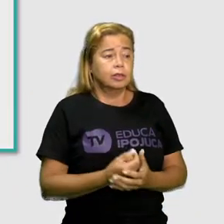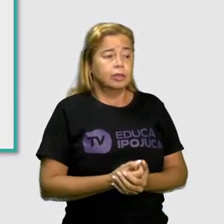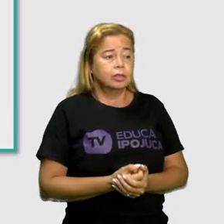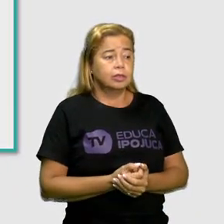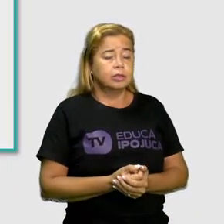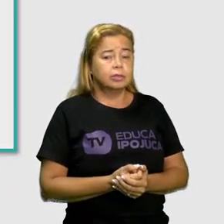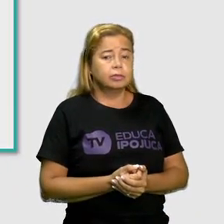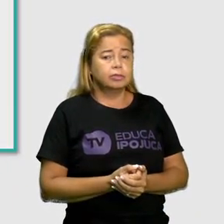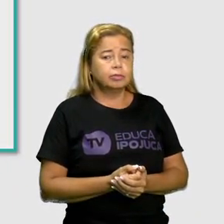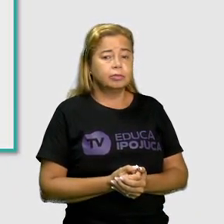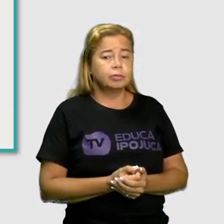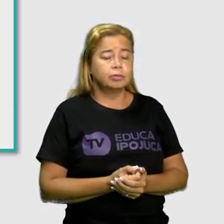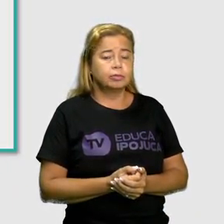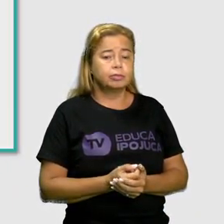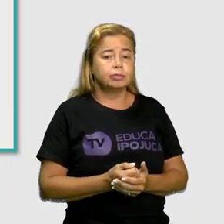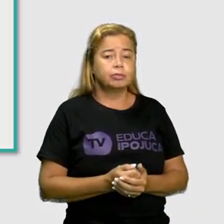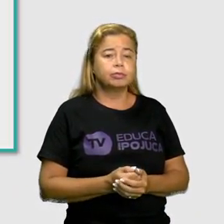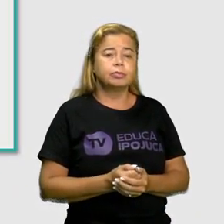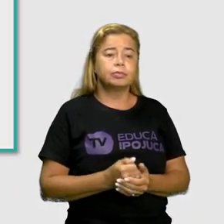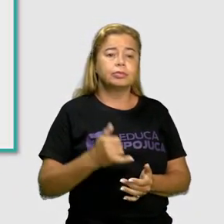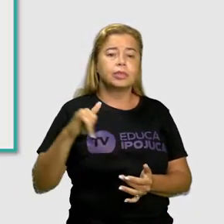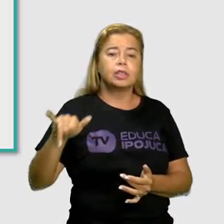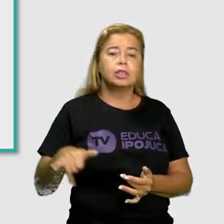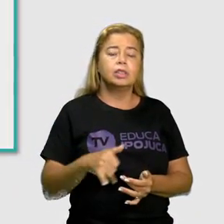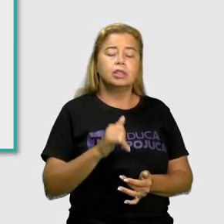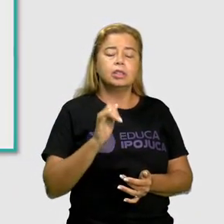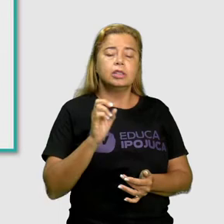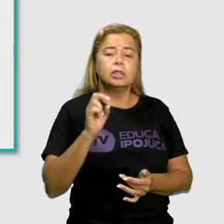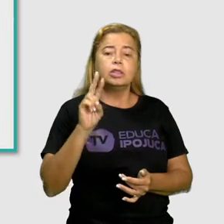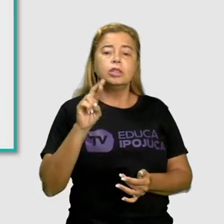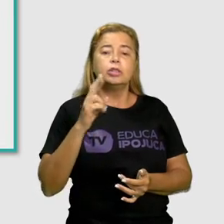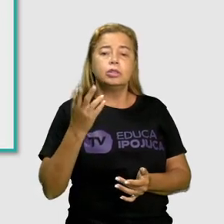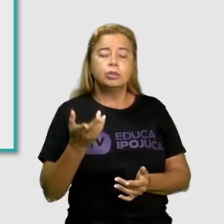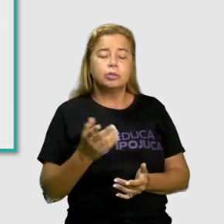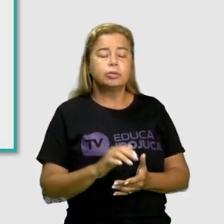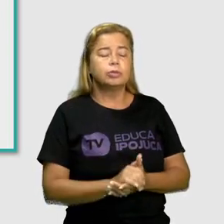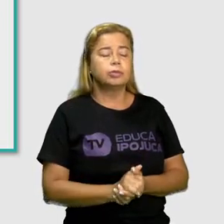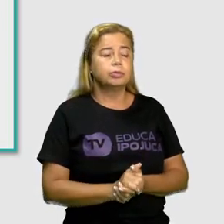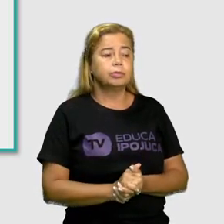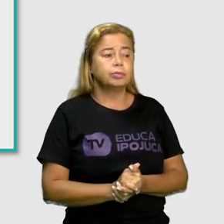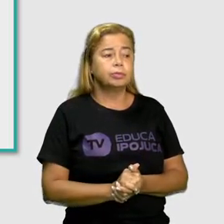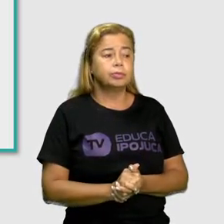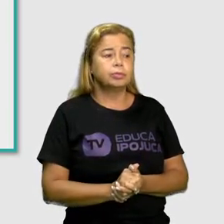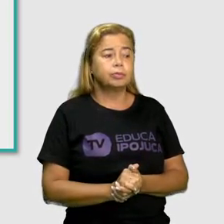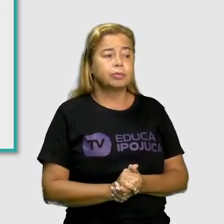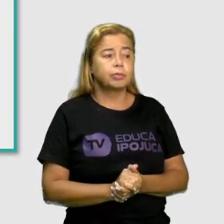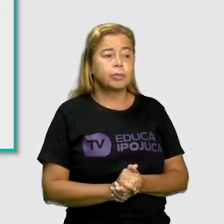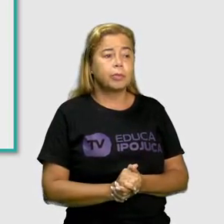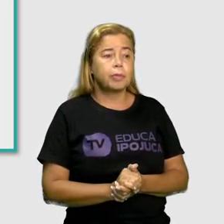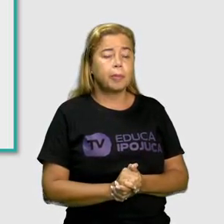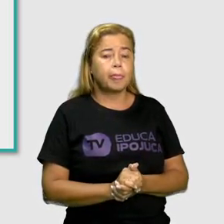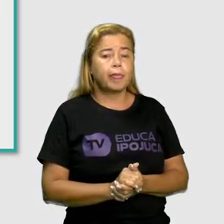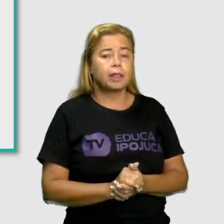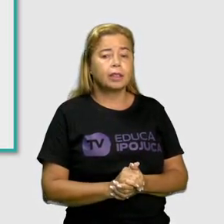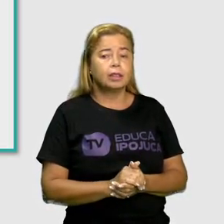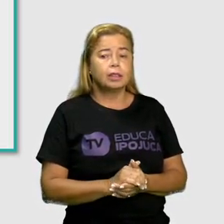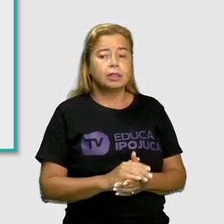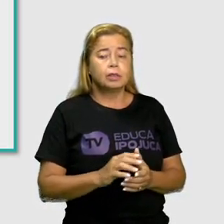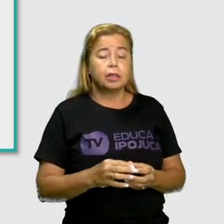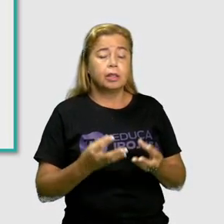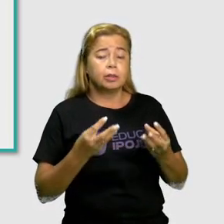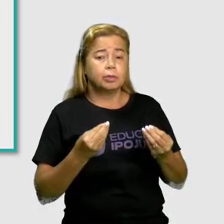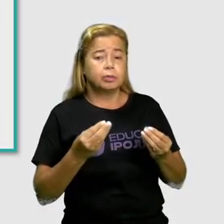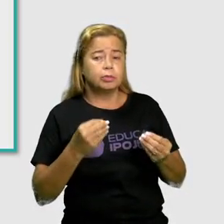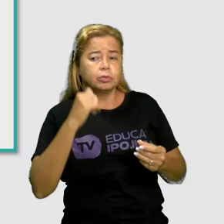segundo you nós vamos traduzir como vocês ou vós. E o they vai ser eles ou